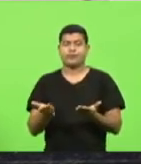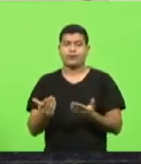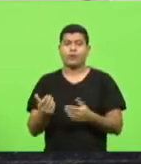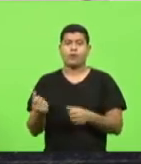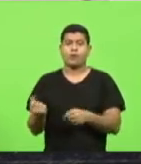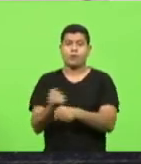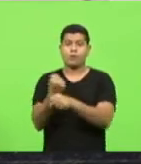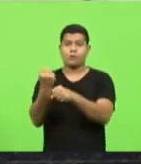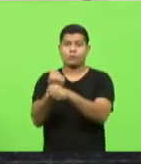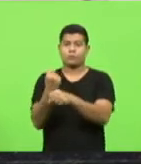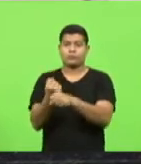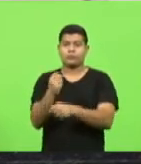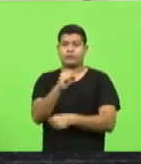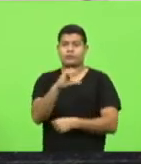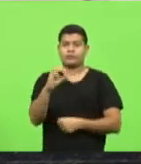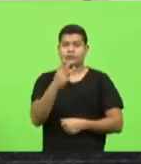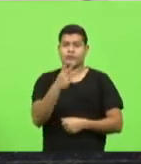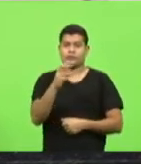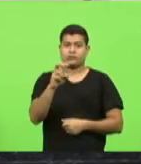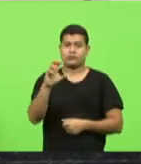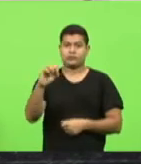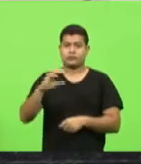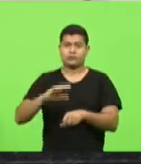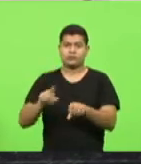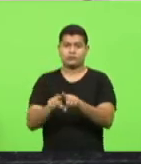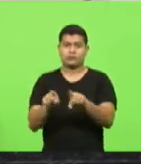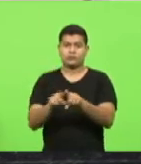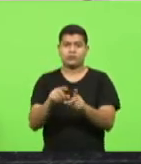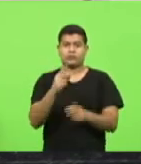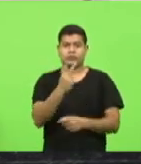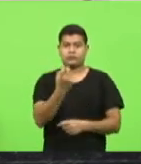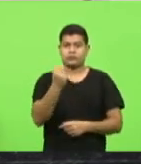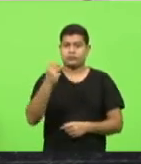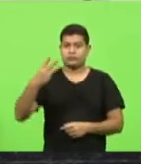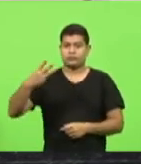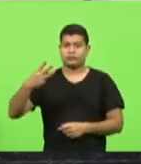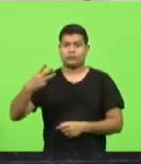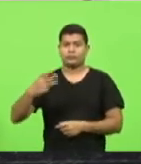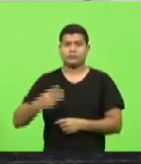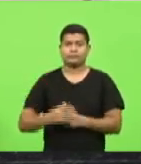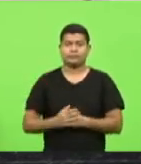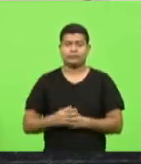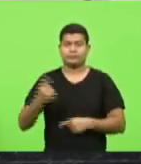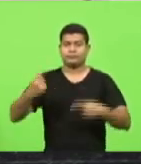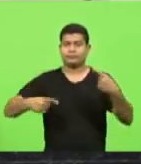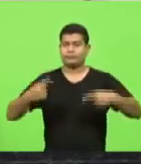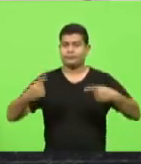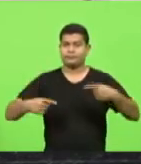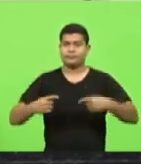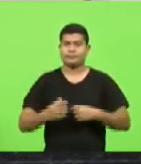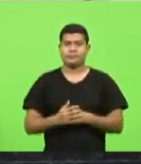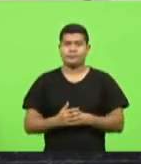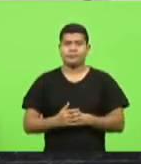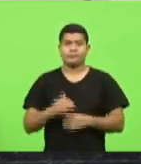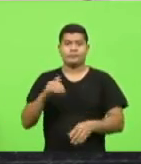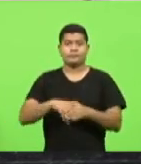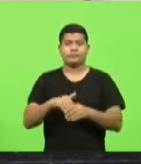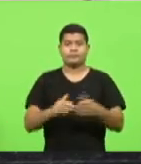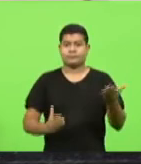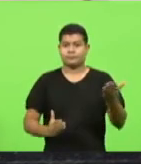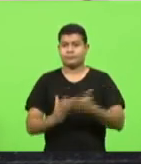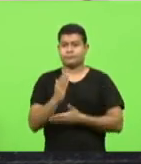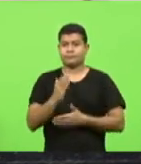SC 350 e a SC 283 em discussão em votação